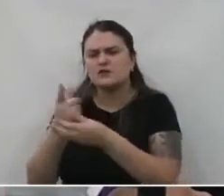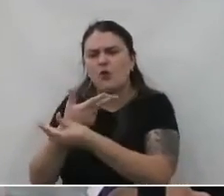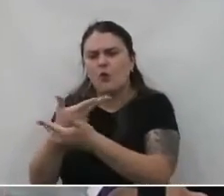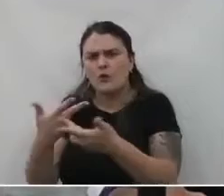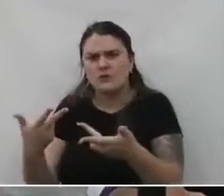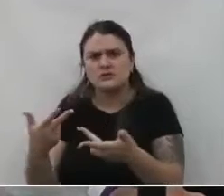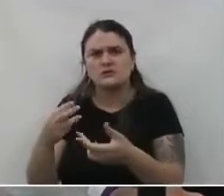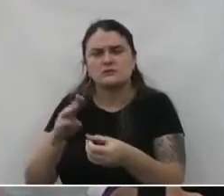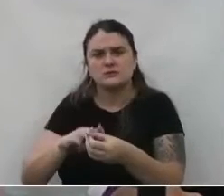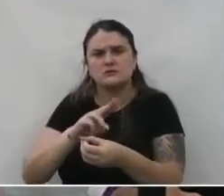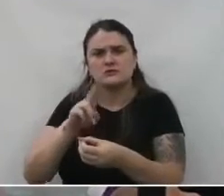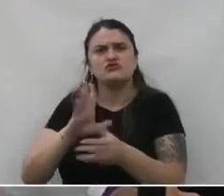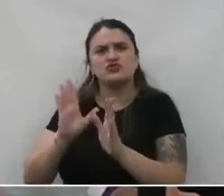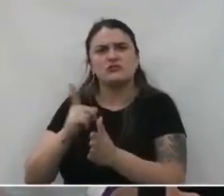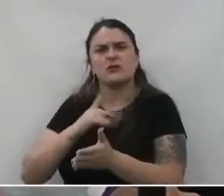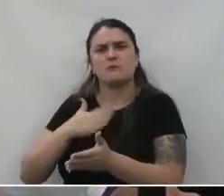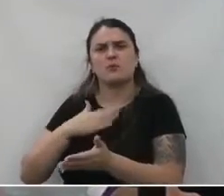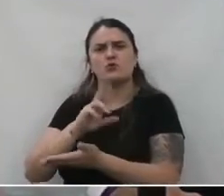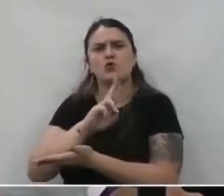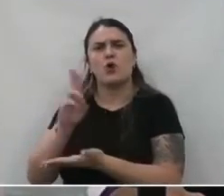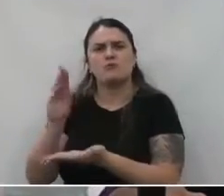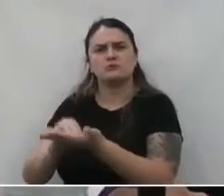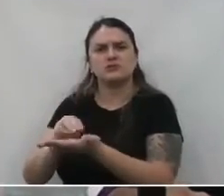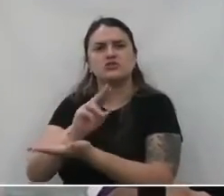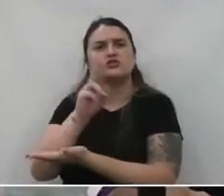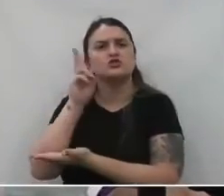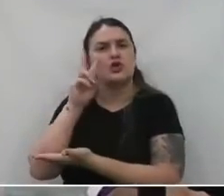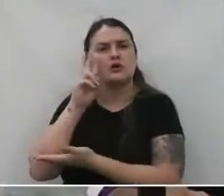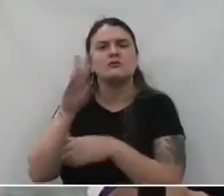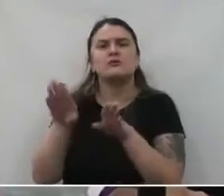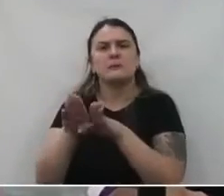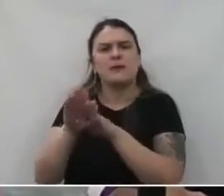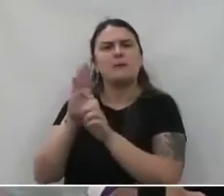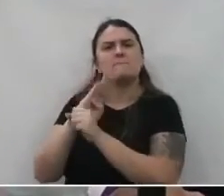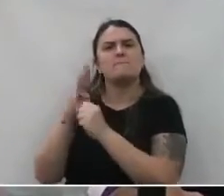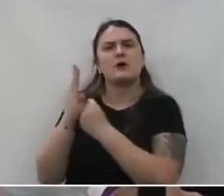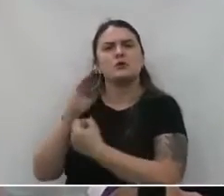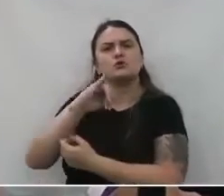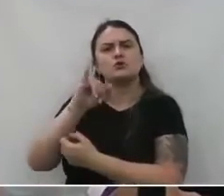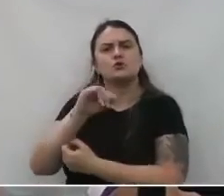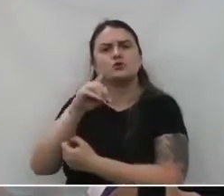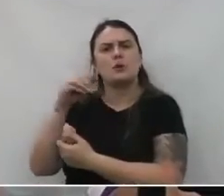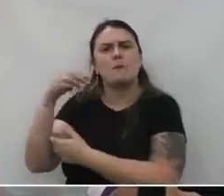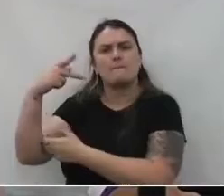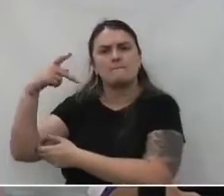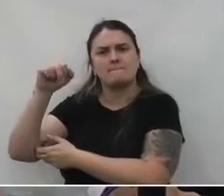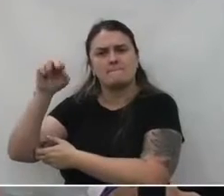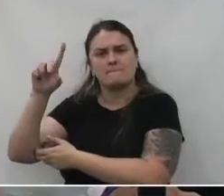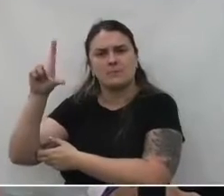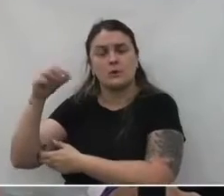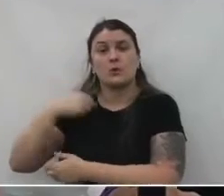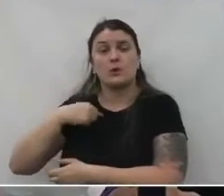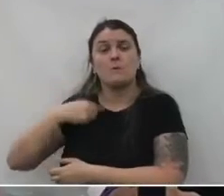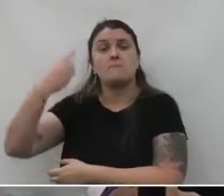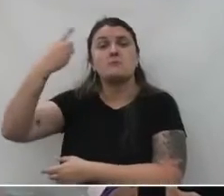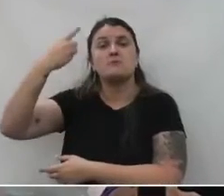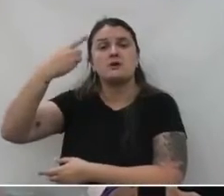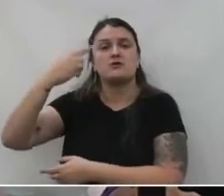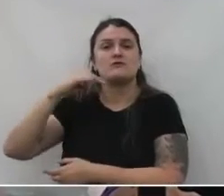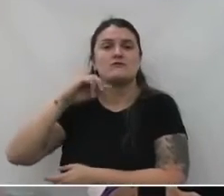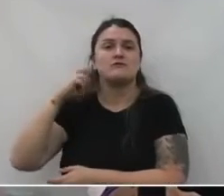A gente já ficou na história e também já estou na história aí do João Paulo, foi o primeiro vereador eleito da região. Então,